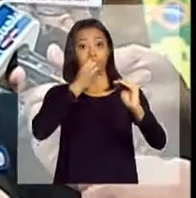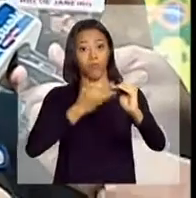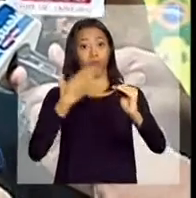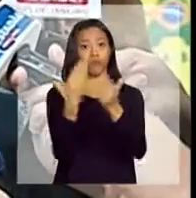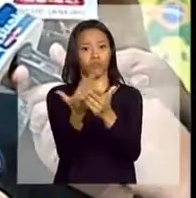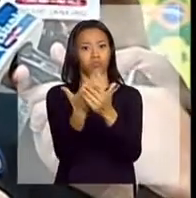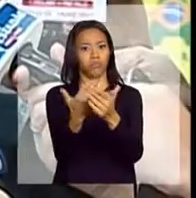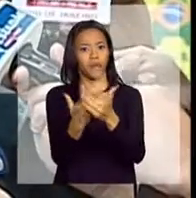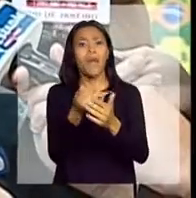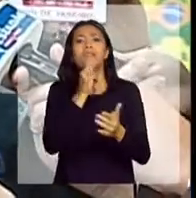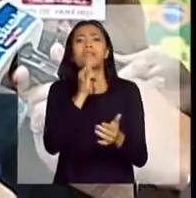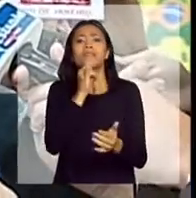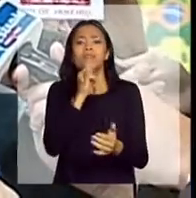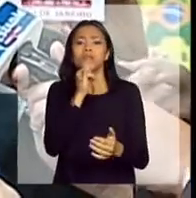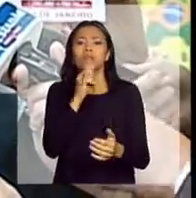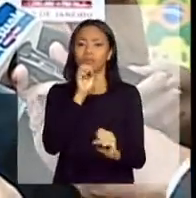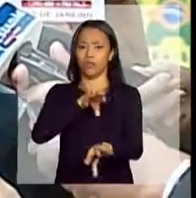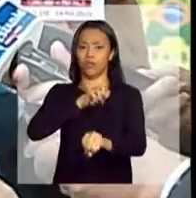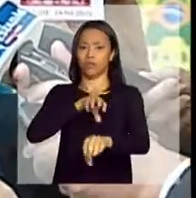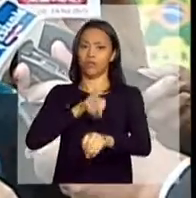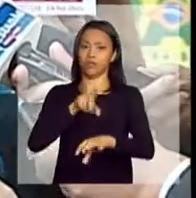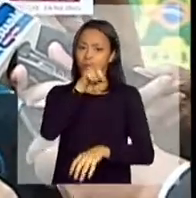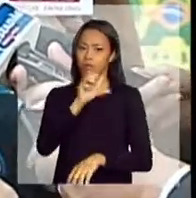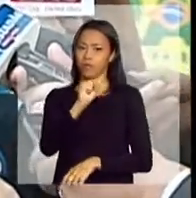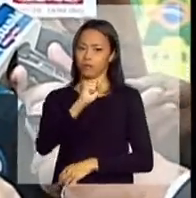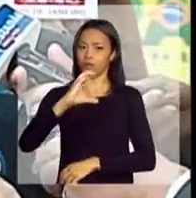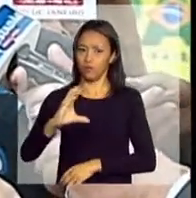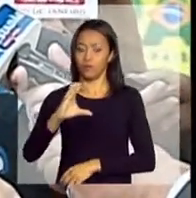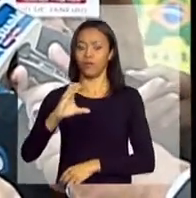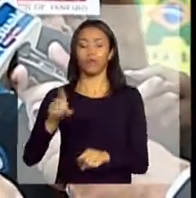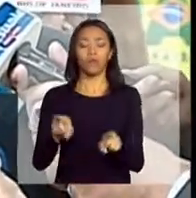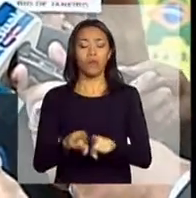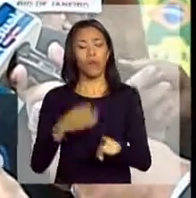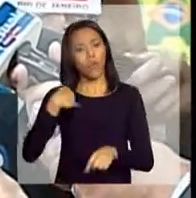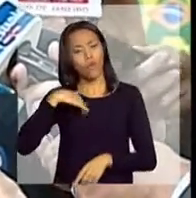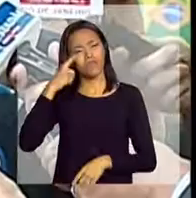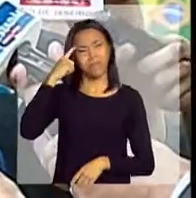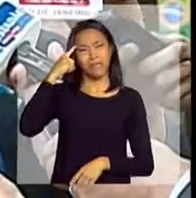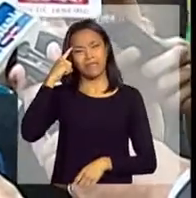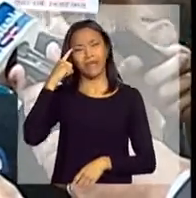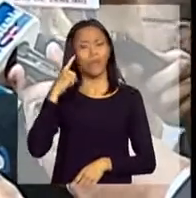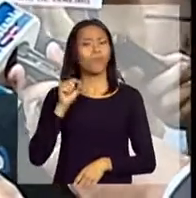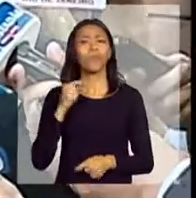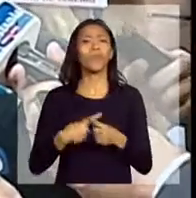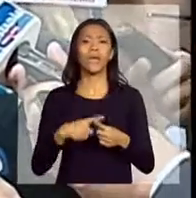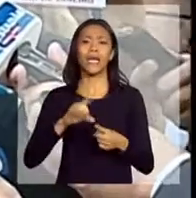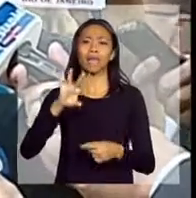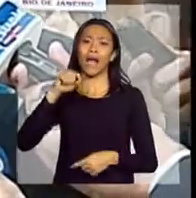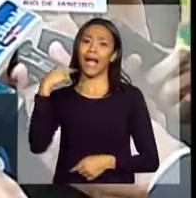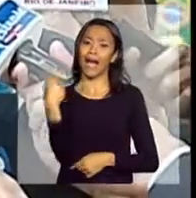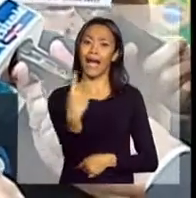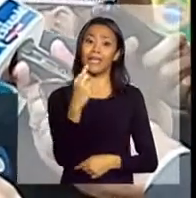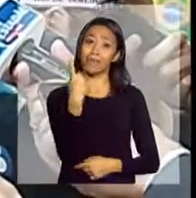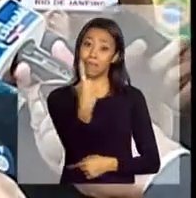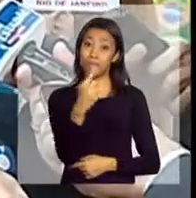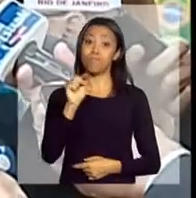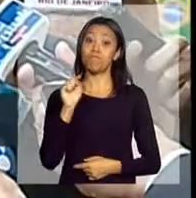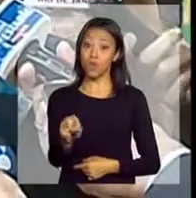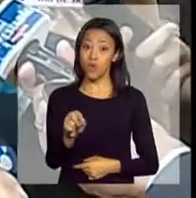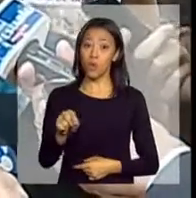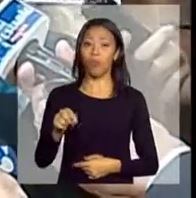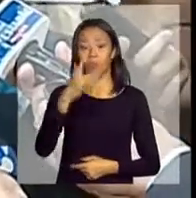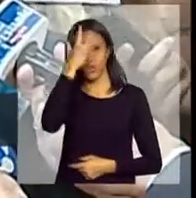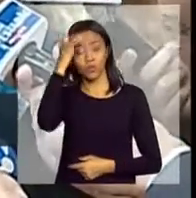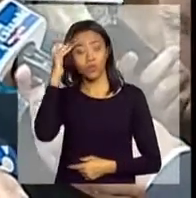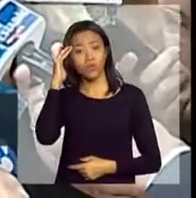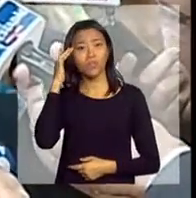Santa Catarina é um belo exemplo em termos de educação. Nós precisamos analisar um pouco mais por que que para cada mil habitantes tem só essa participação